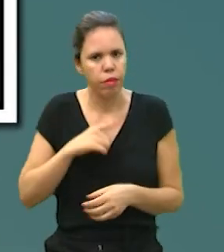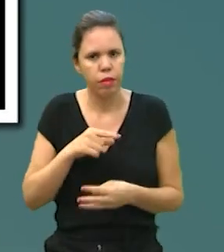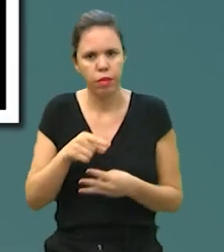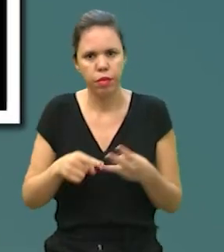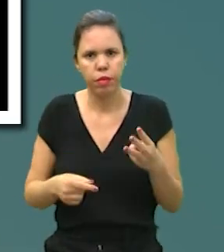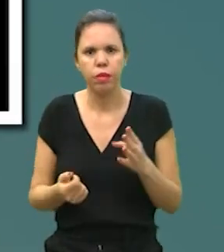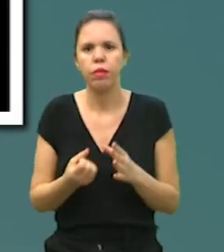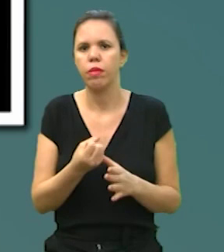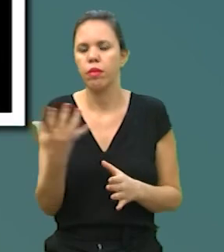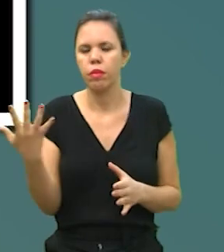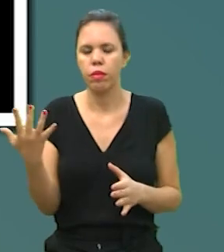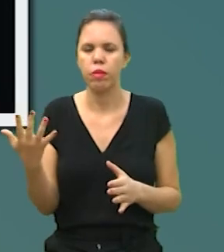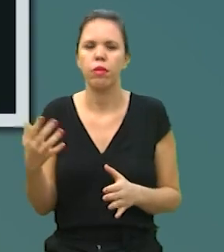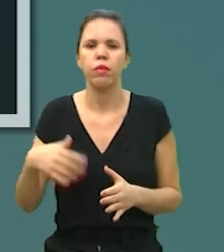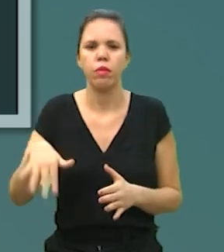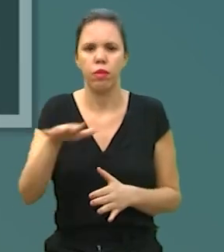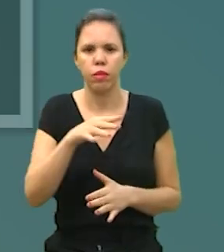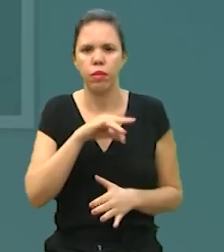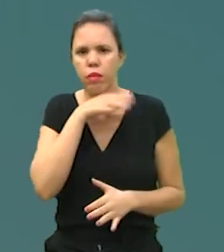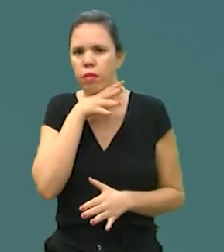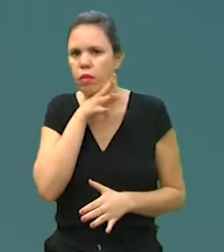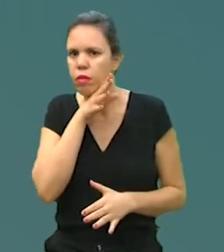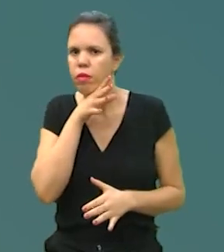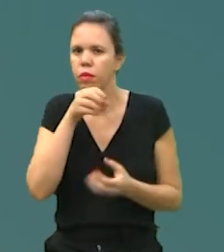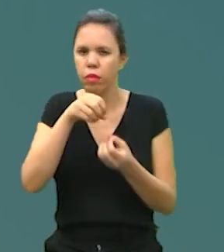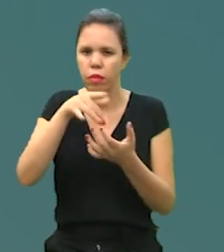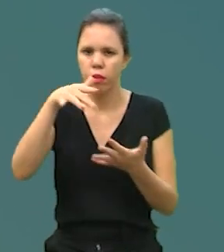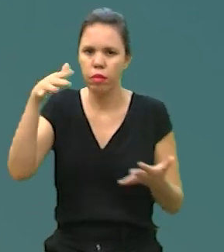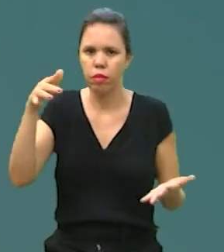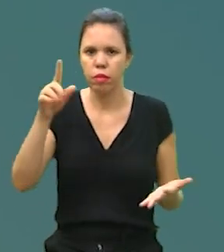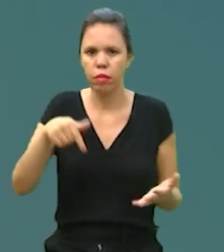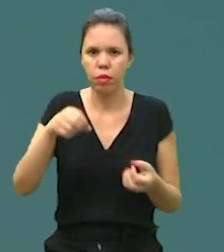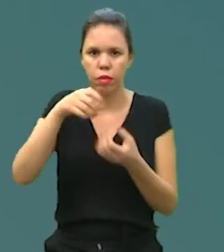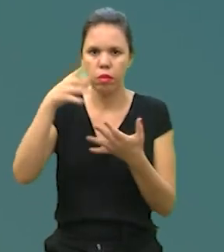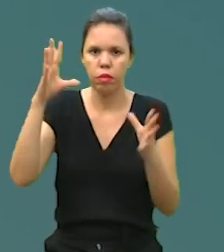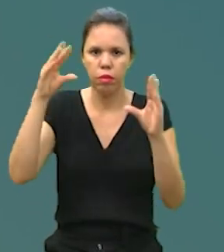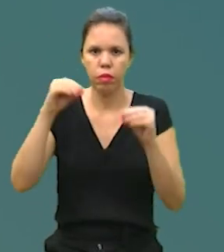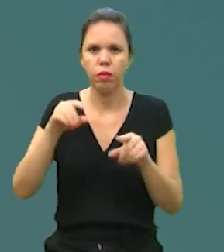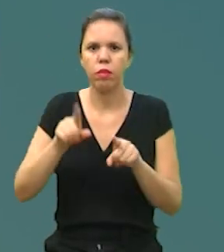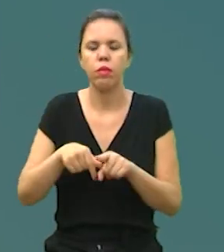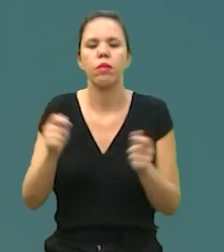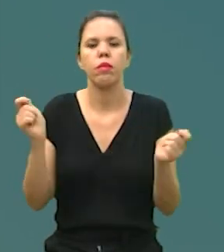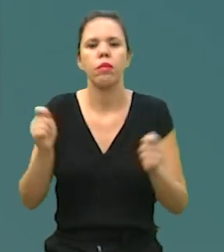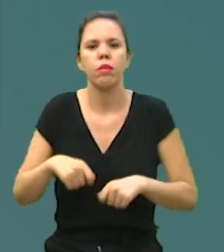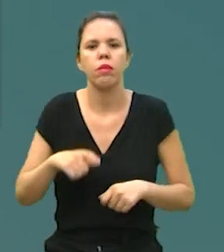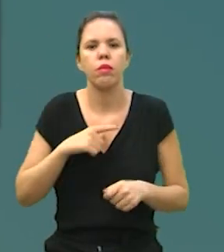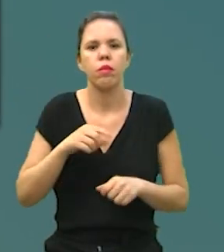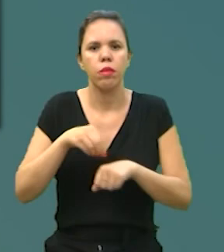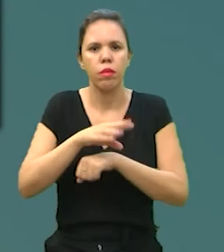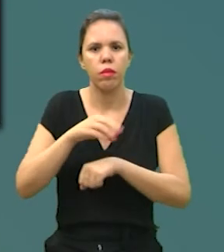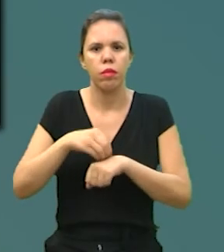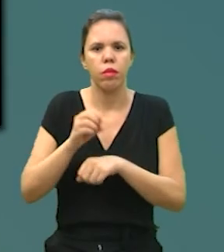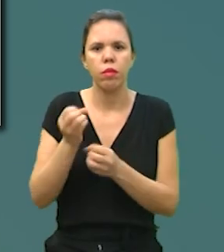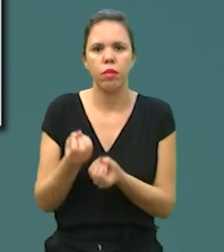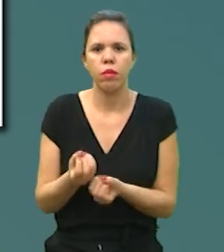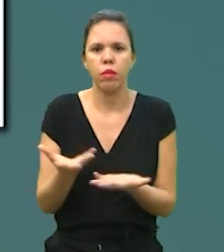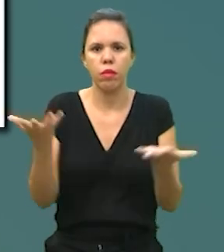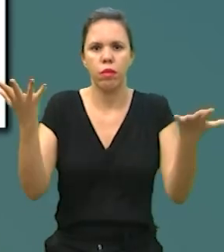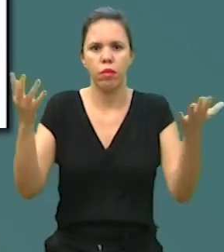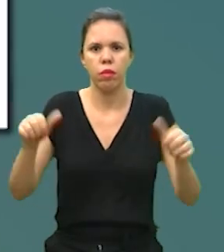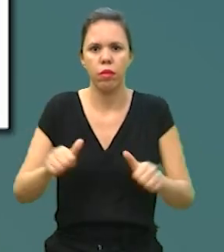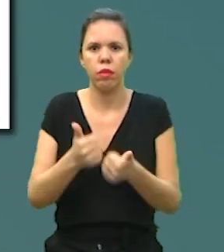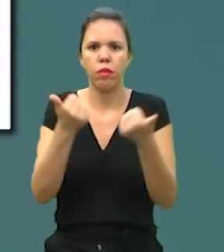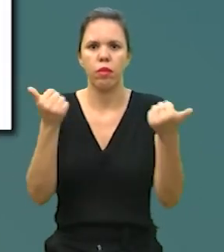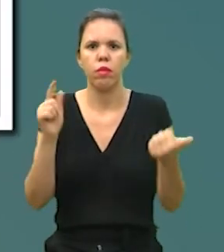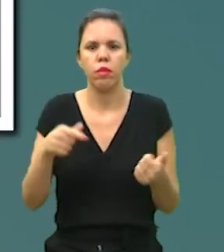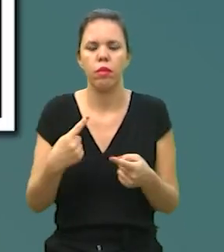que três quartos de todas as criaturas são bioluminescentes, ou seja, brilham no escuro, a capacidade de emitir luz pode ser